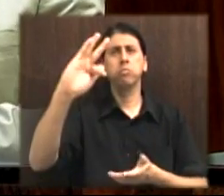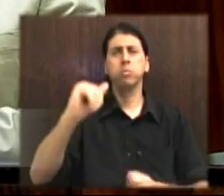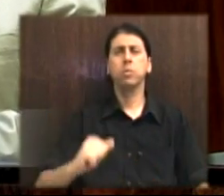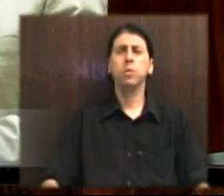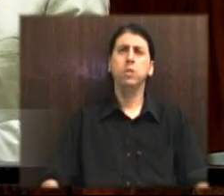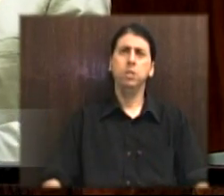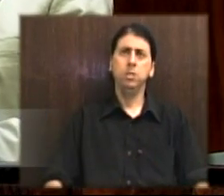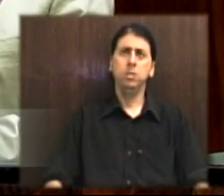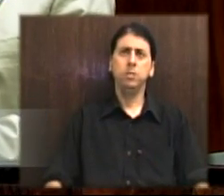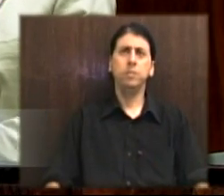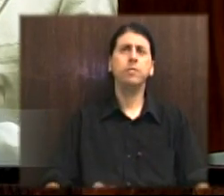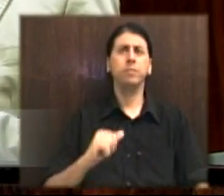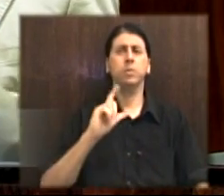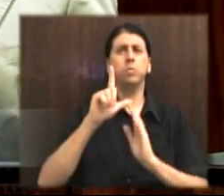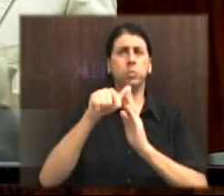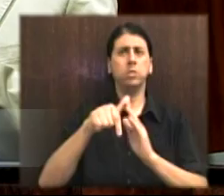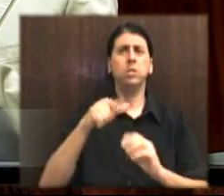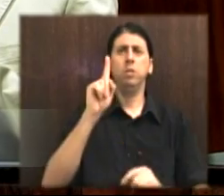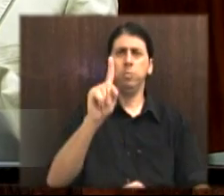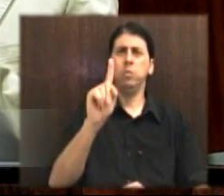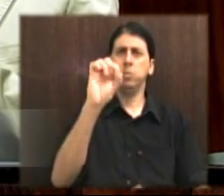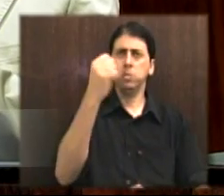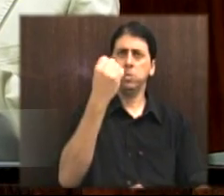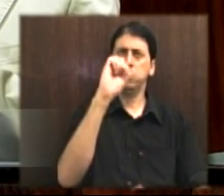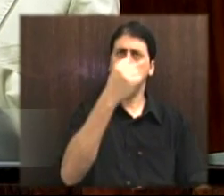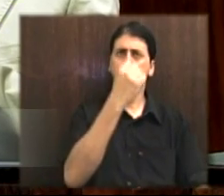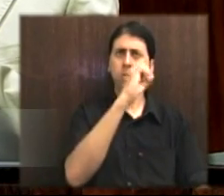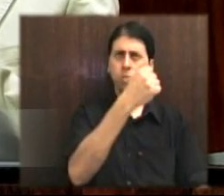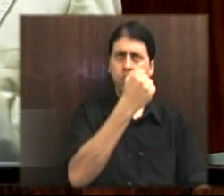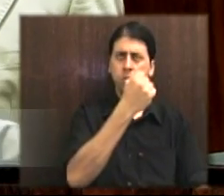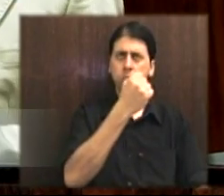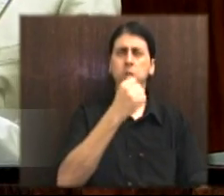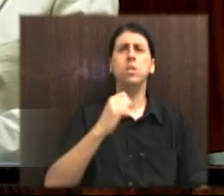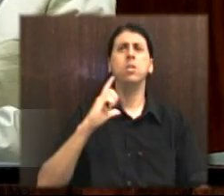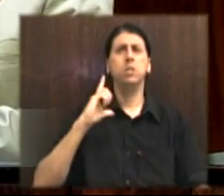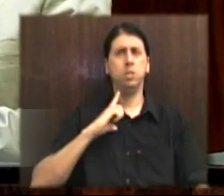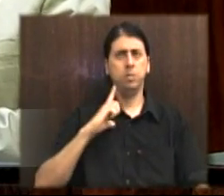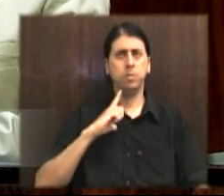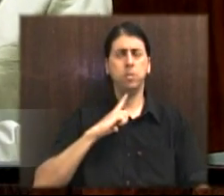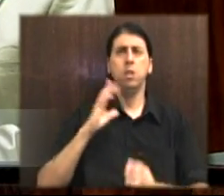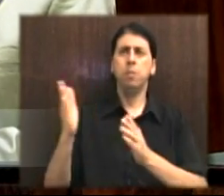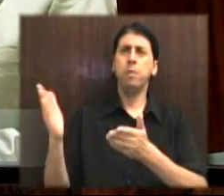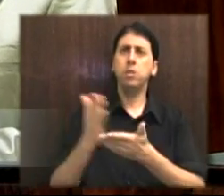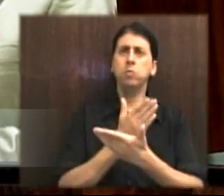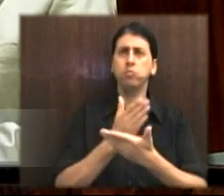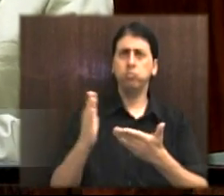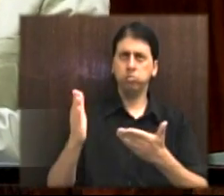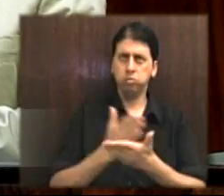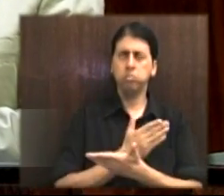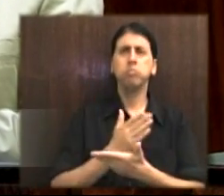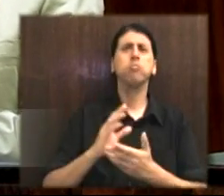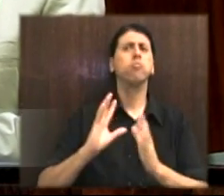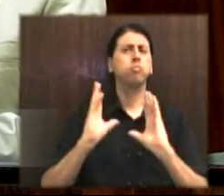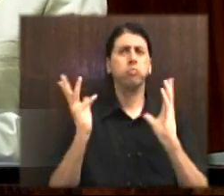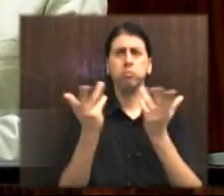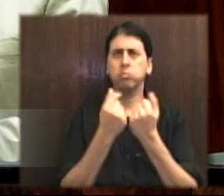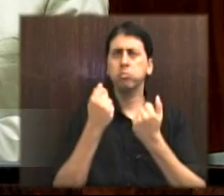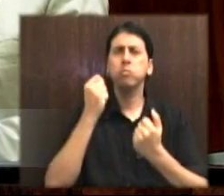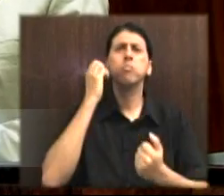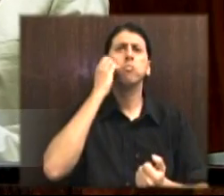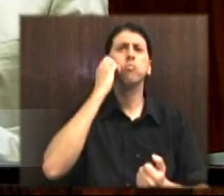Depois de 1888, passou-se a considerar todas as pessoas negras